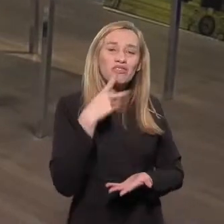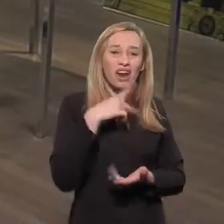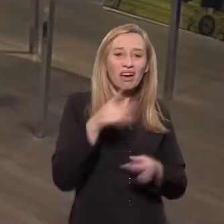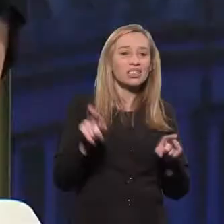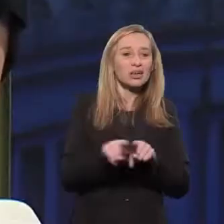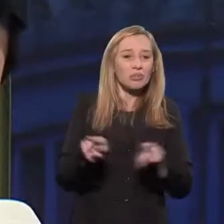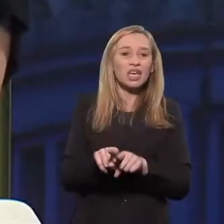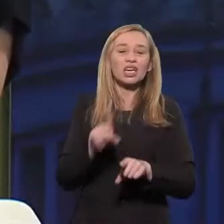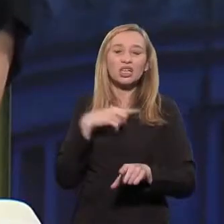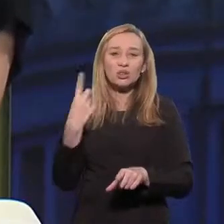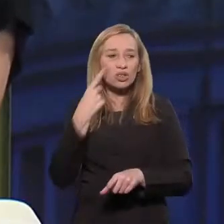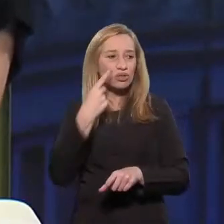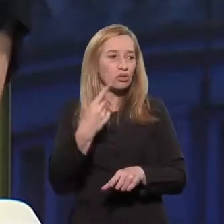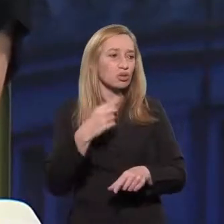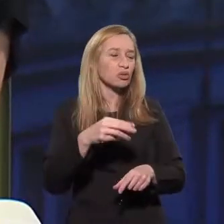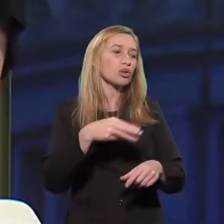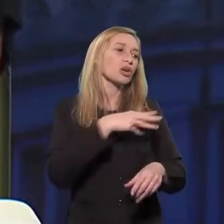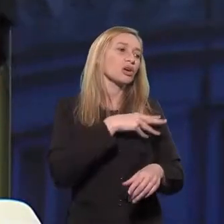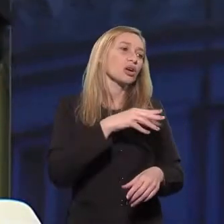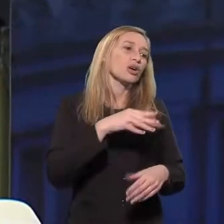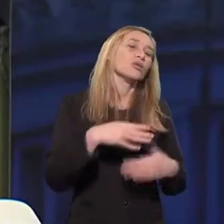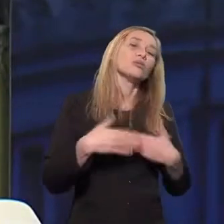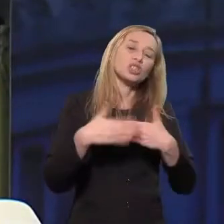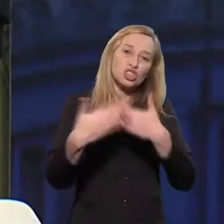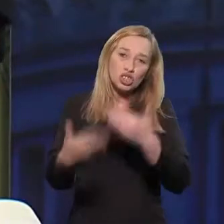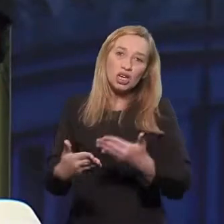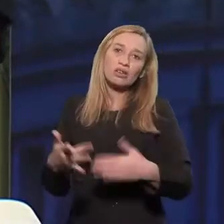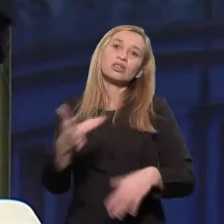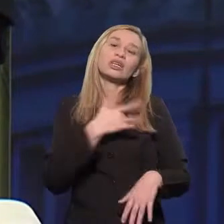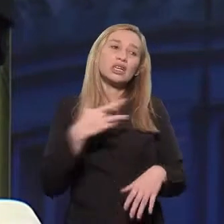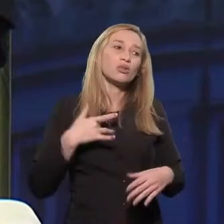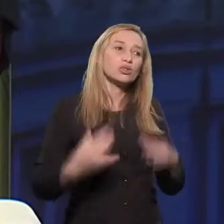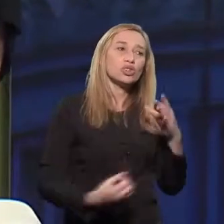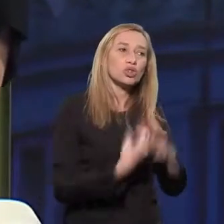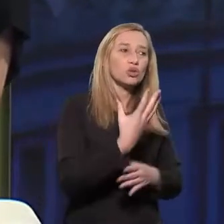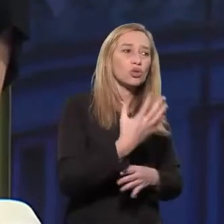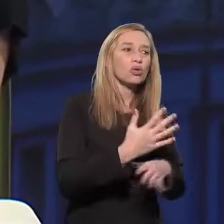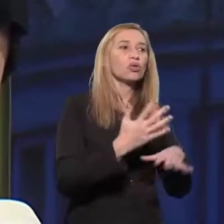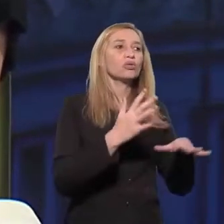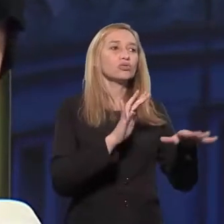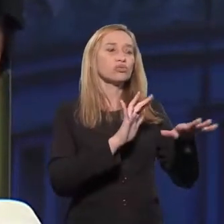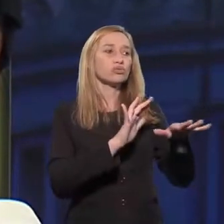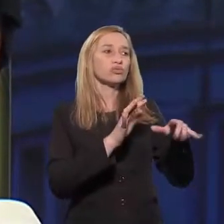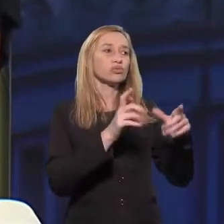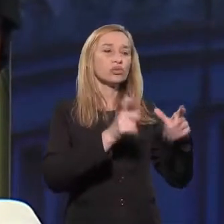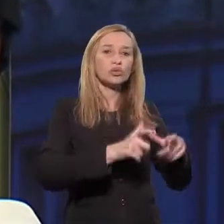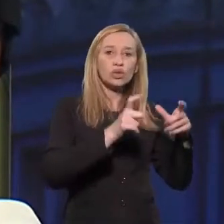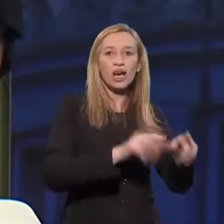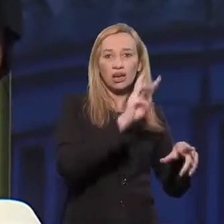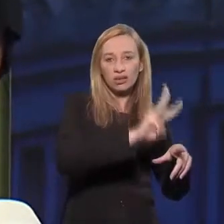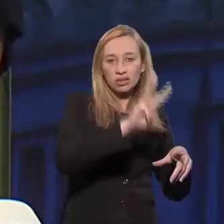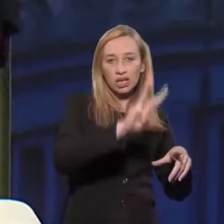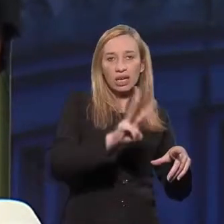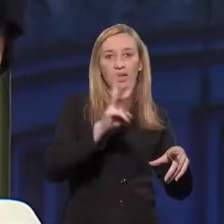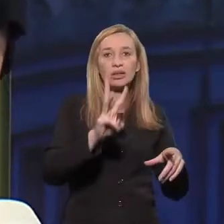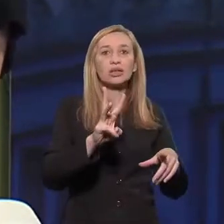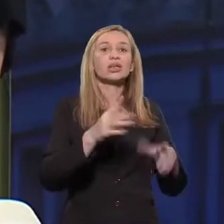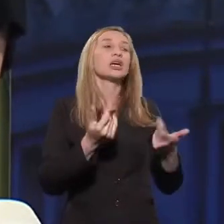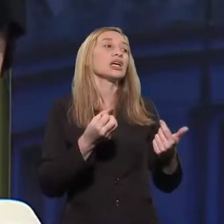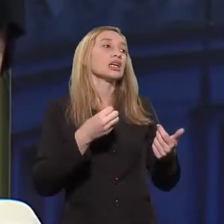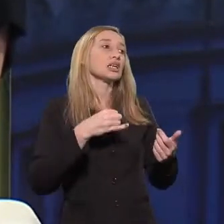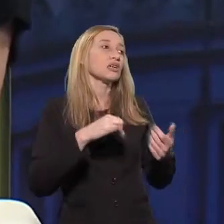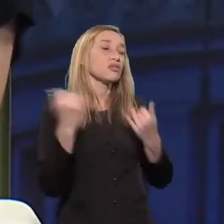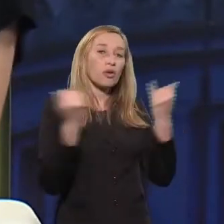E olha, só para falar também o que a gente apurou, que o Ministério da Saúde criou um canal para receber mensagens de fake news quando as pessoas